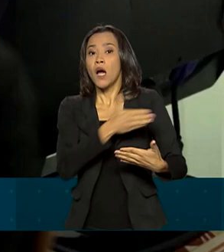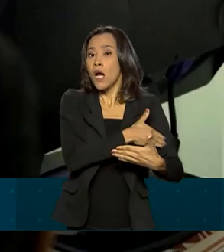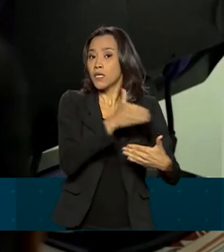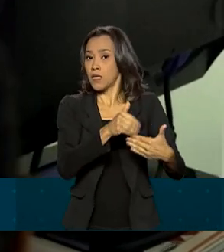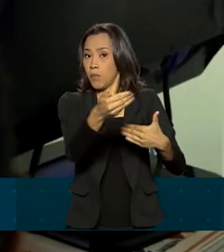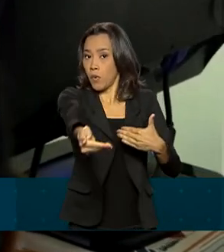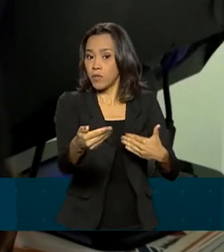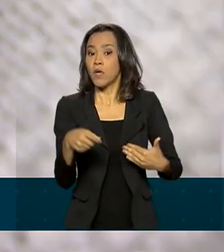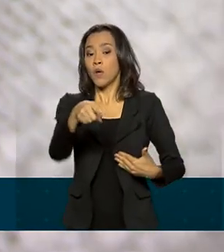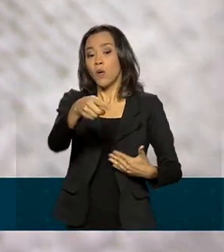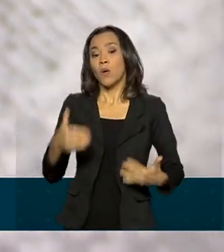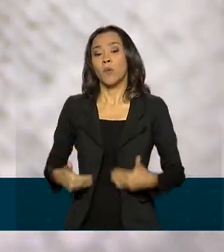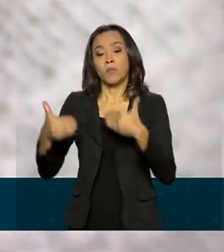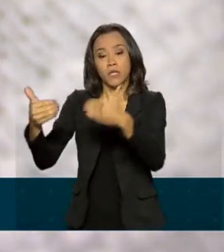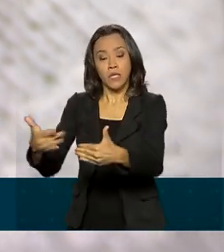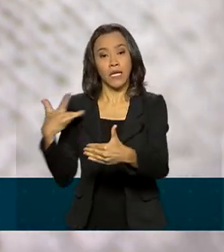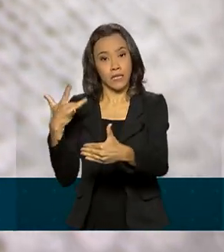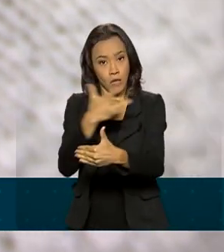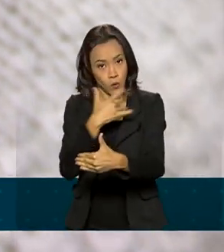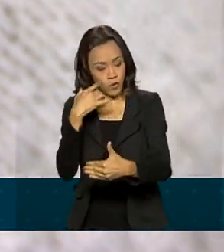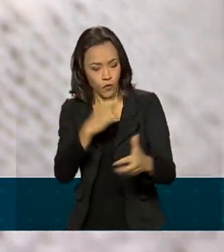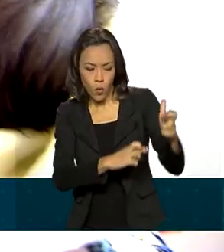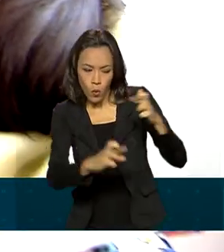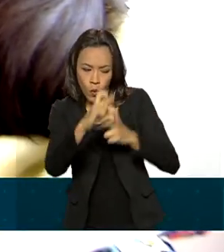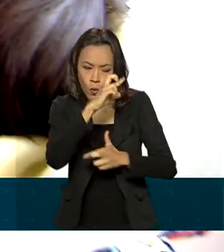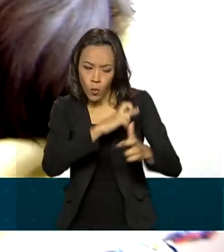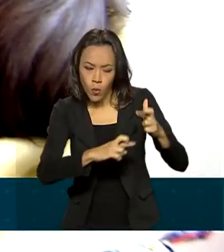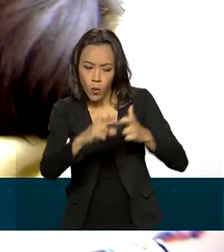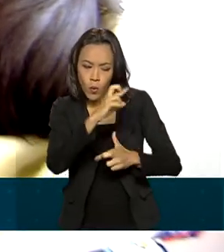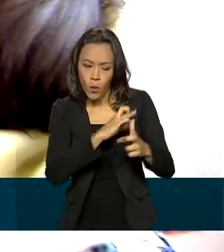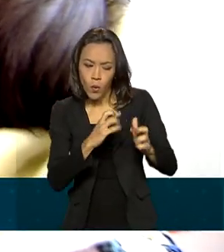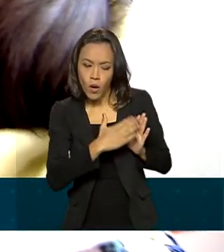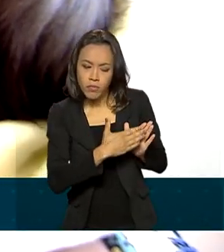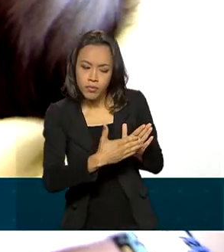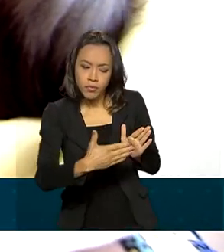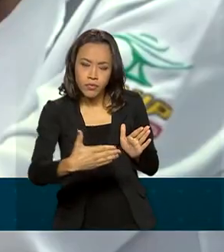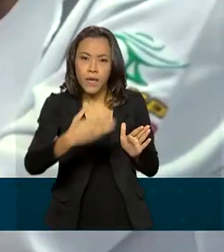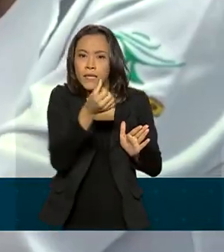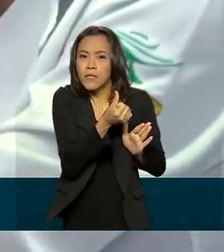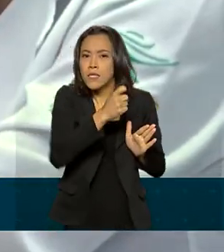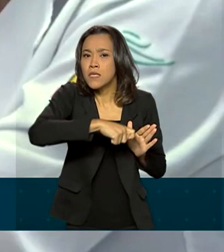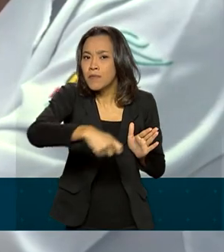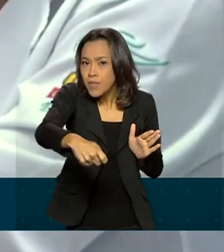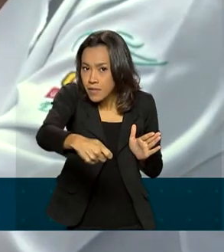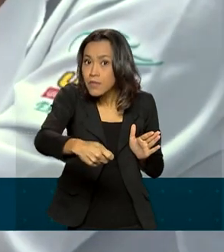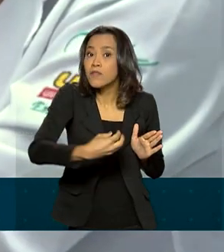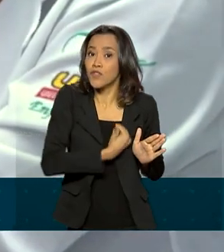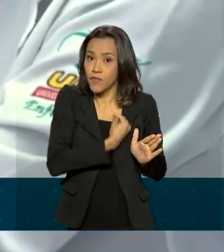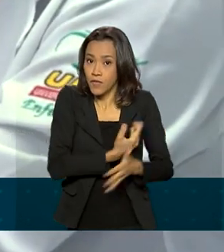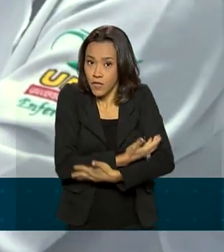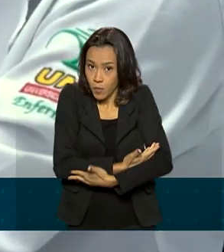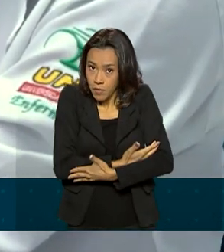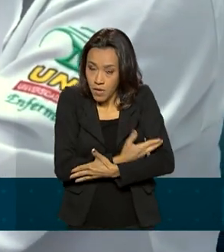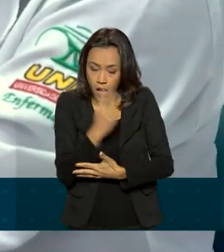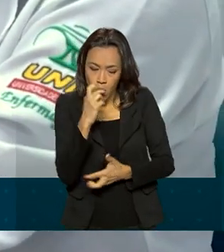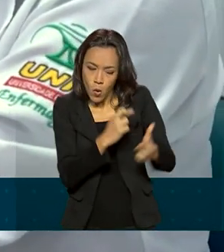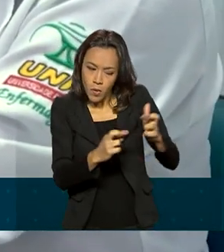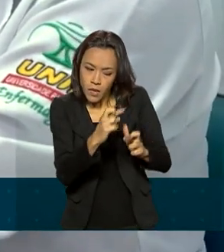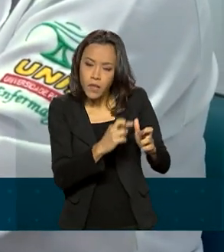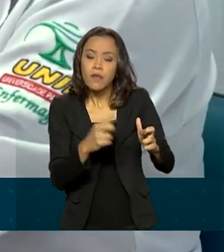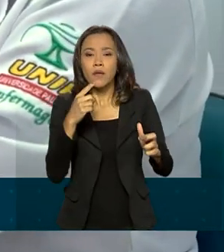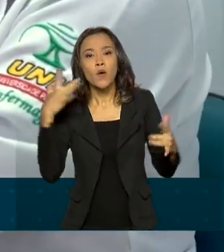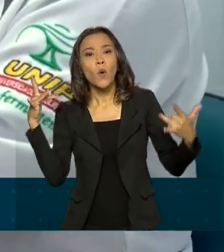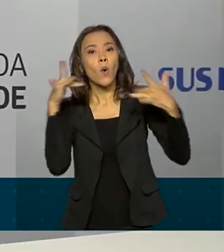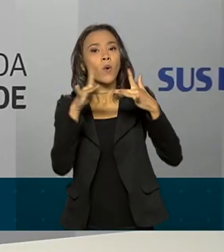acompanhar a gestação e os recém-nascidos até o sexto mês de vida. O contato está ocorrendo por